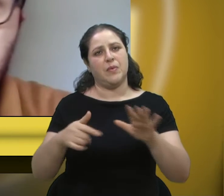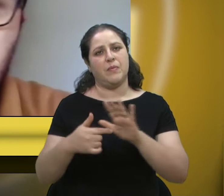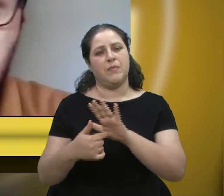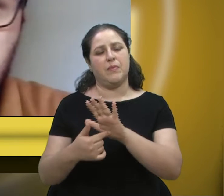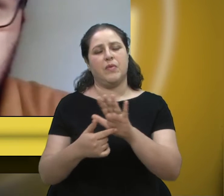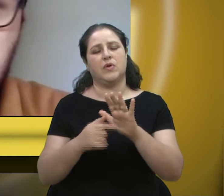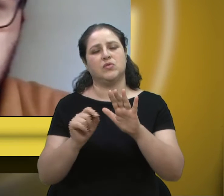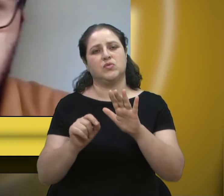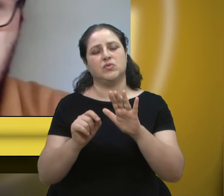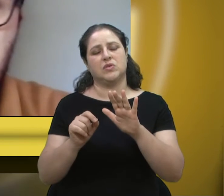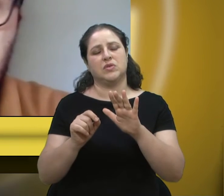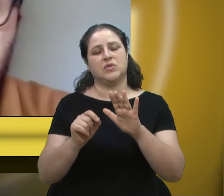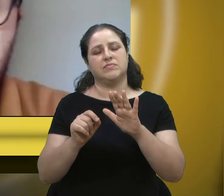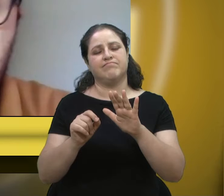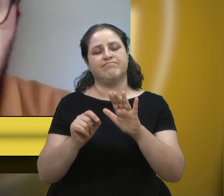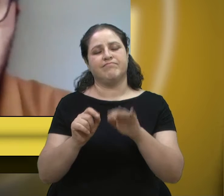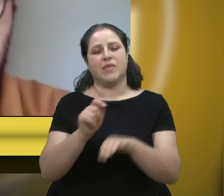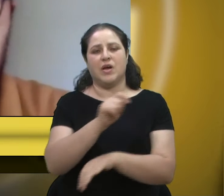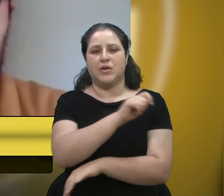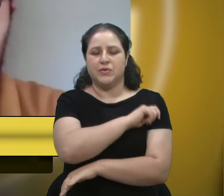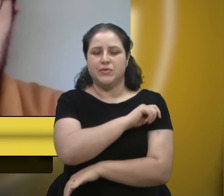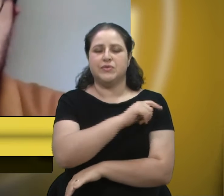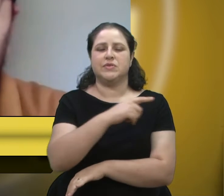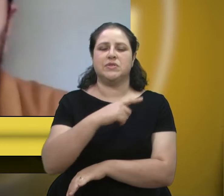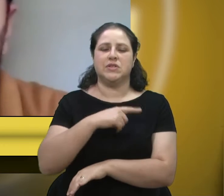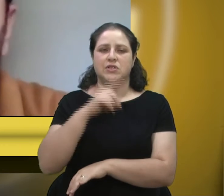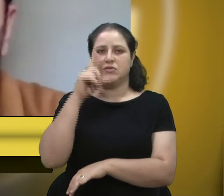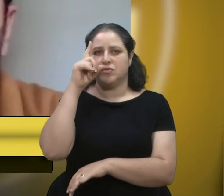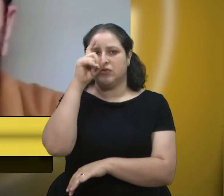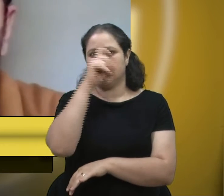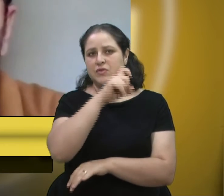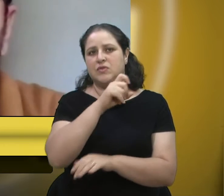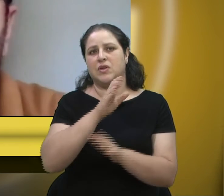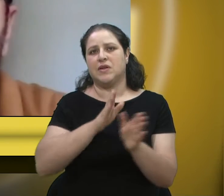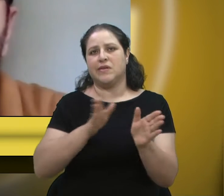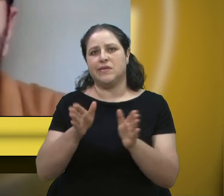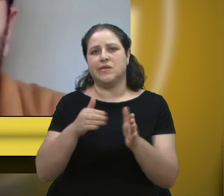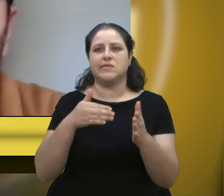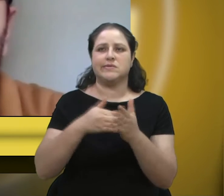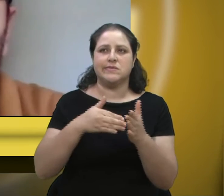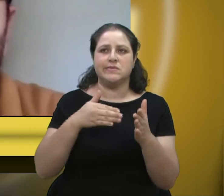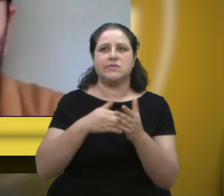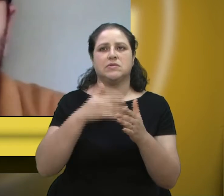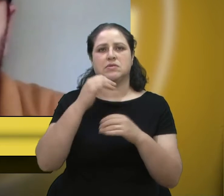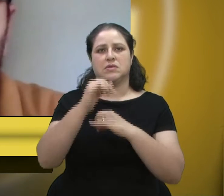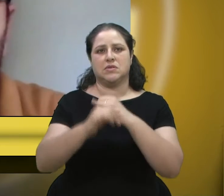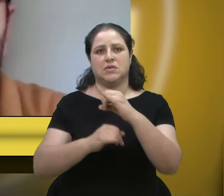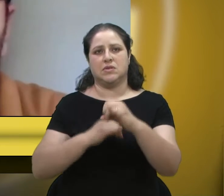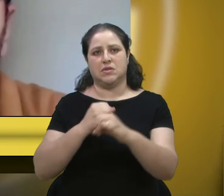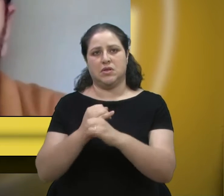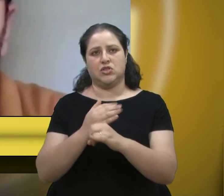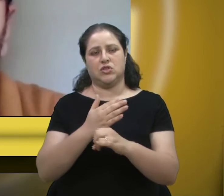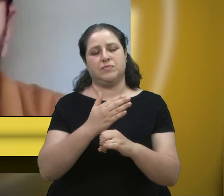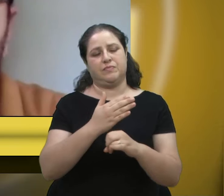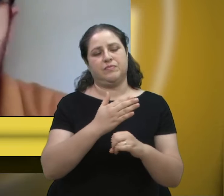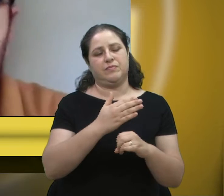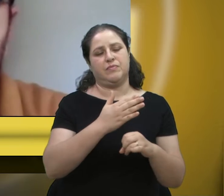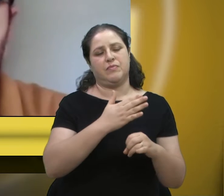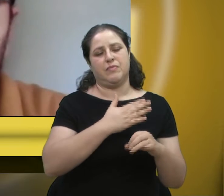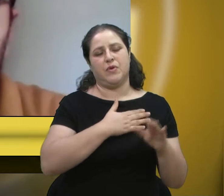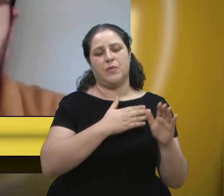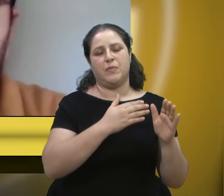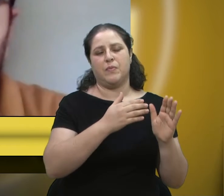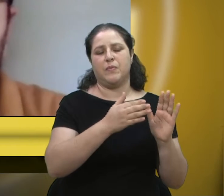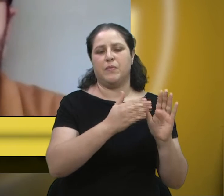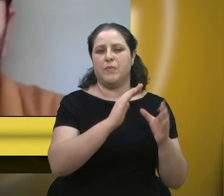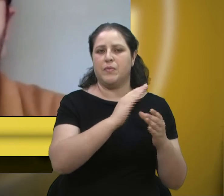os estudantes têm, né, muitos deles, então o projeto SPL que a gente apresentou tem o objetivo de discutir isso,